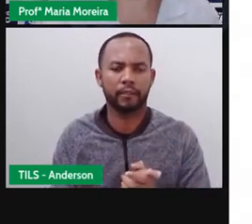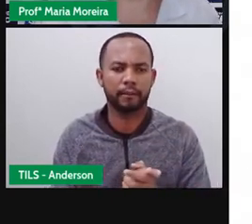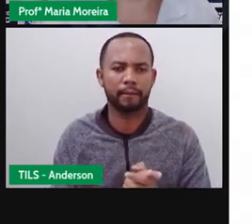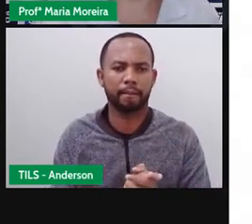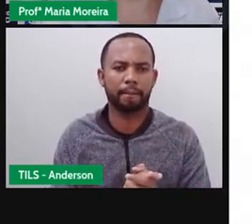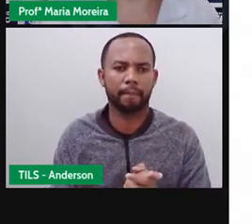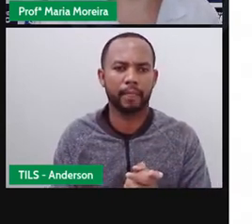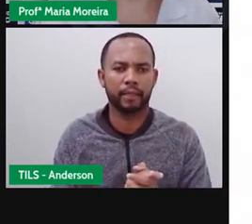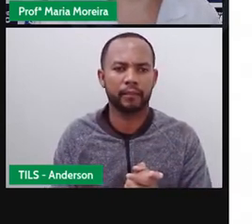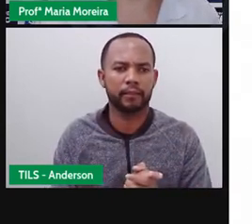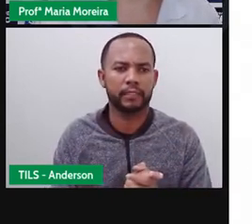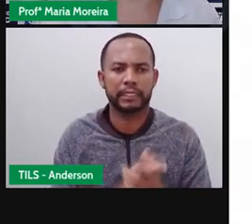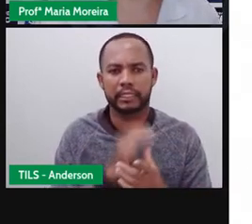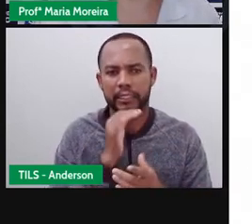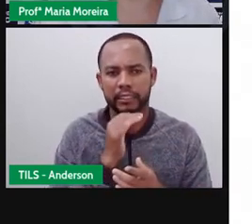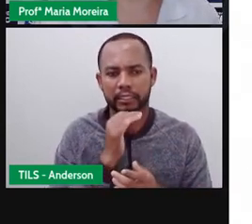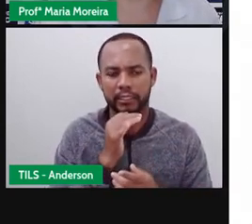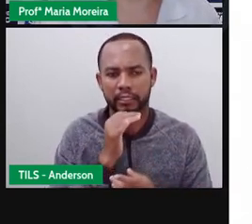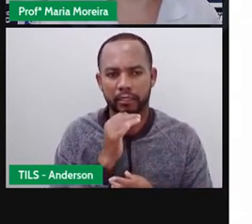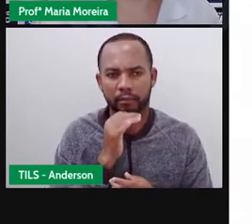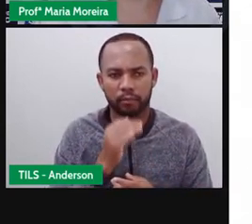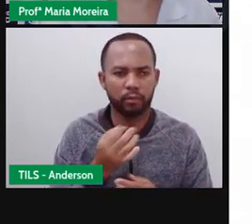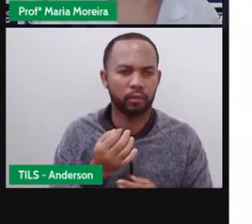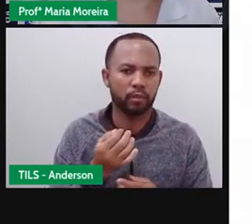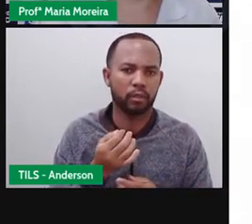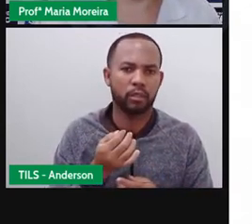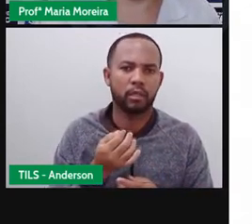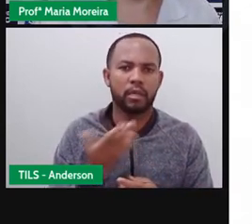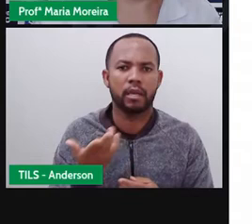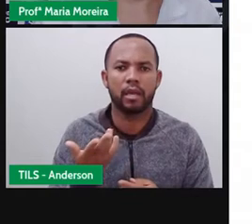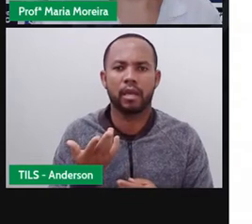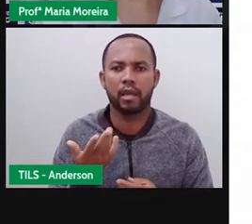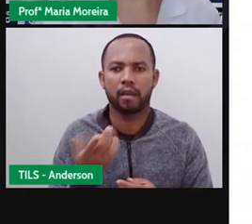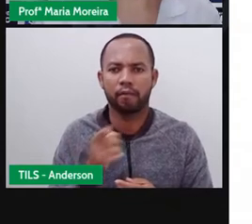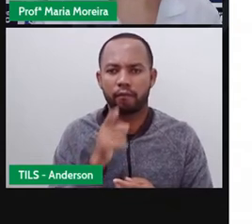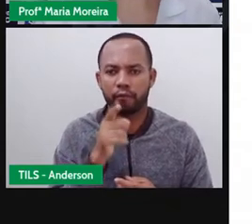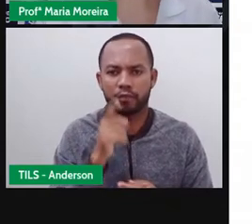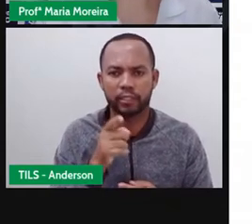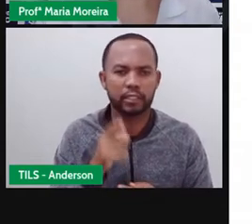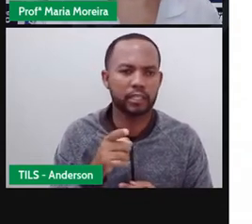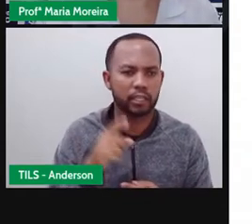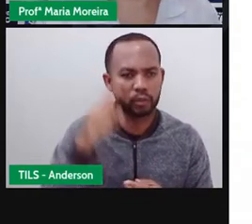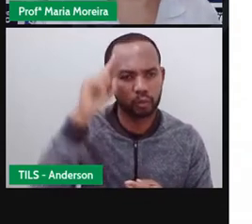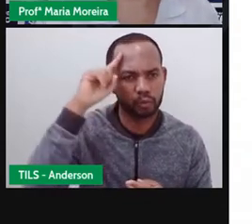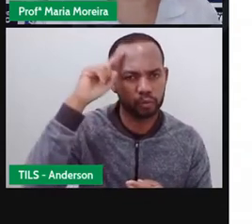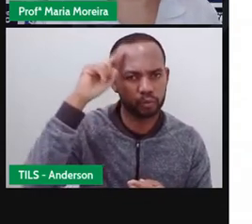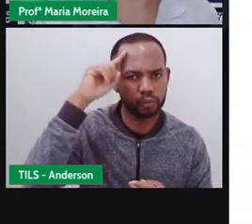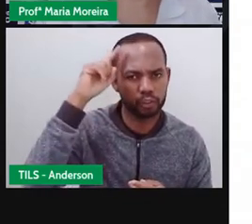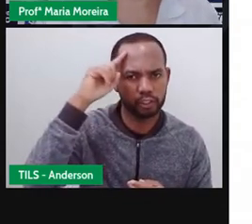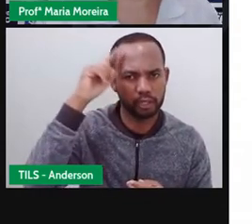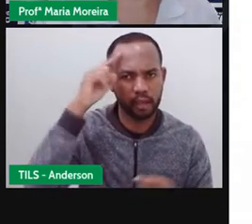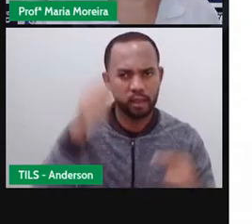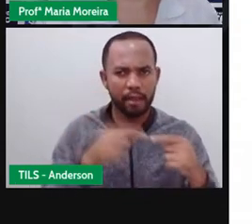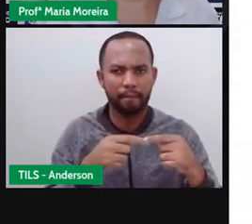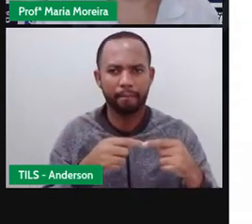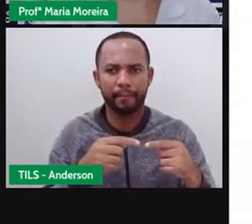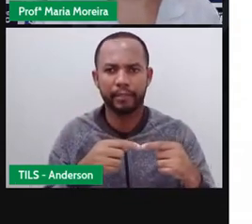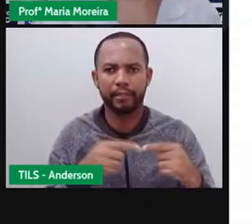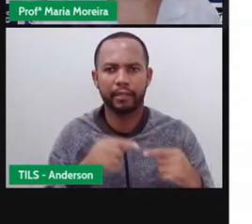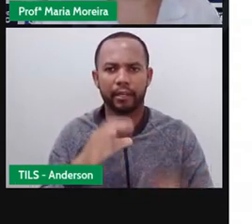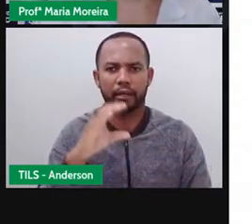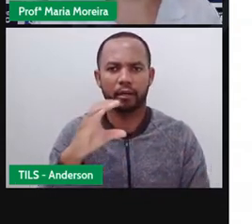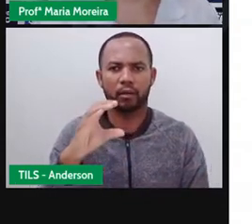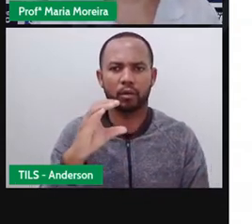Bom, cotidiano é o nosso o quê? O nosso dia a dia. Bom, e a mensagem educativa é chamada de quê?